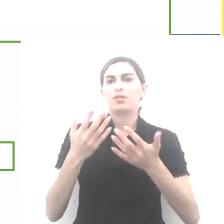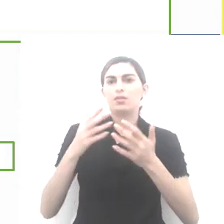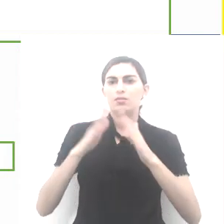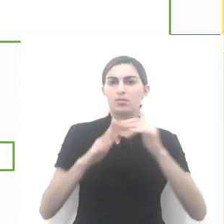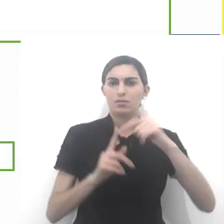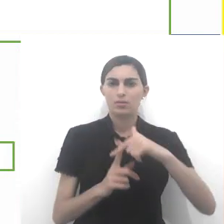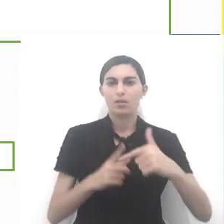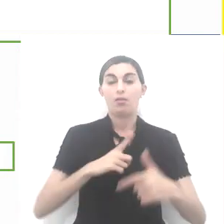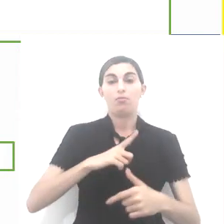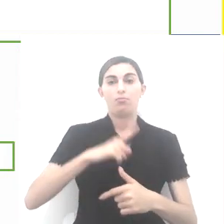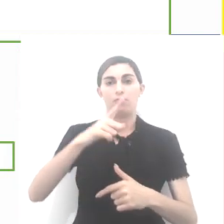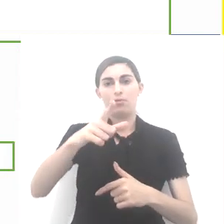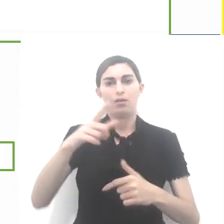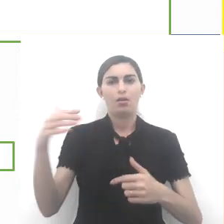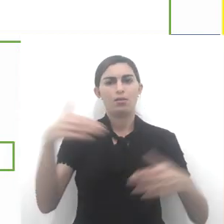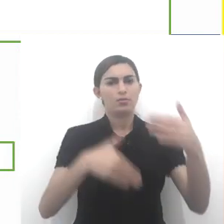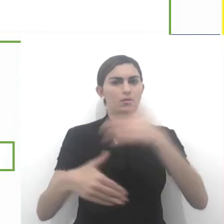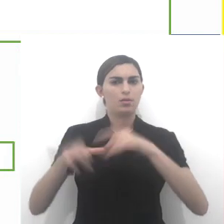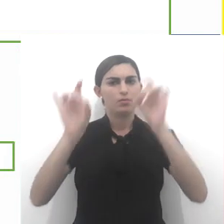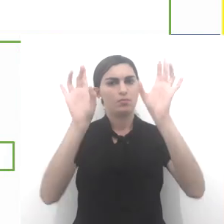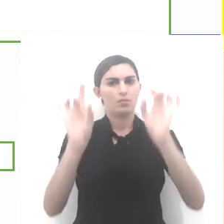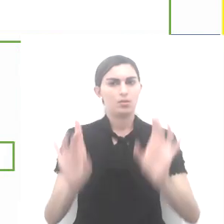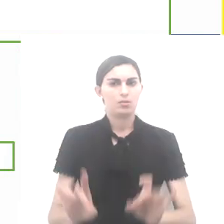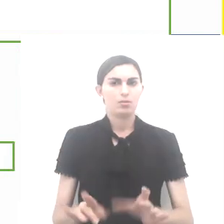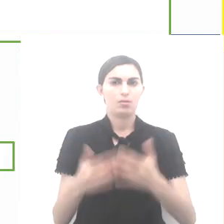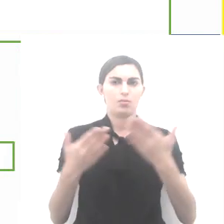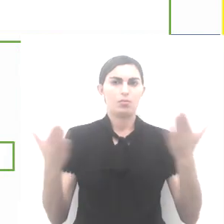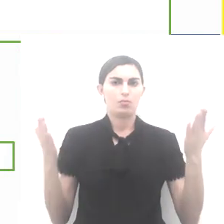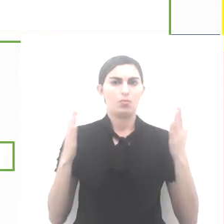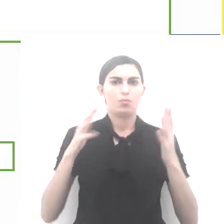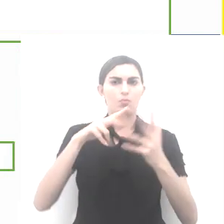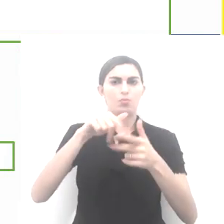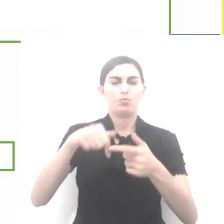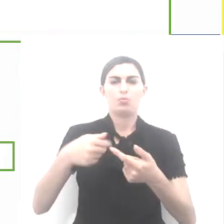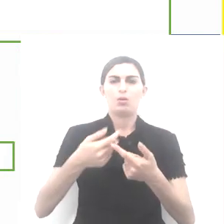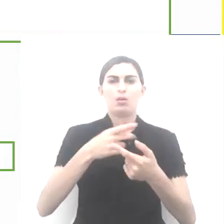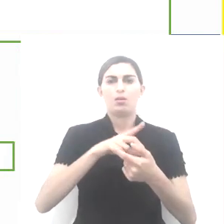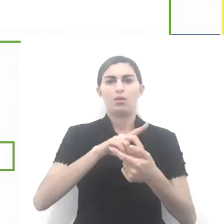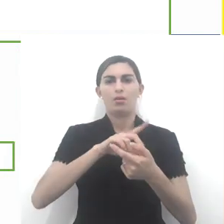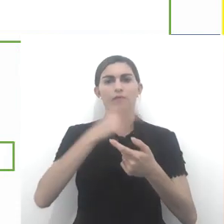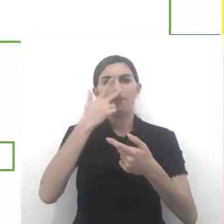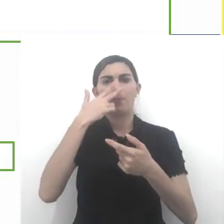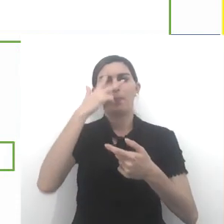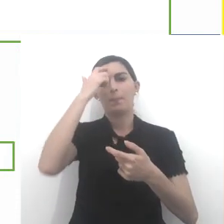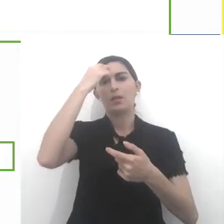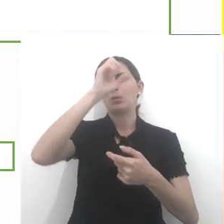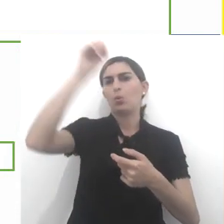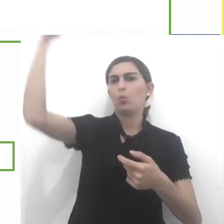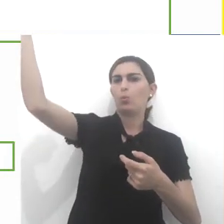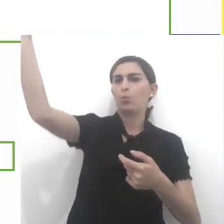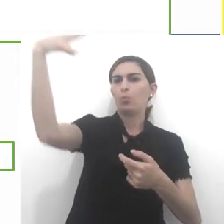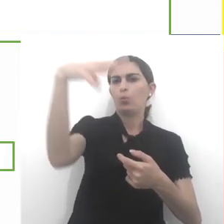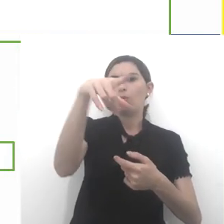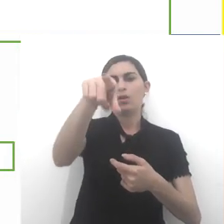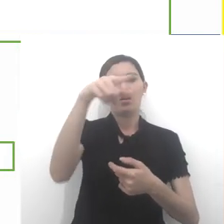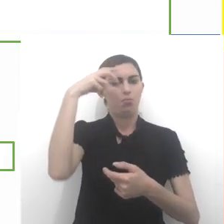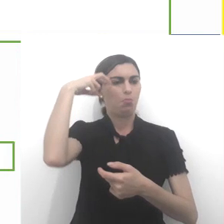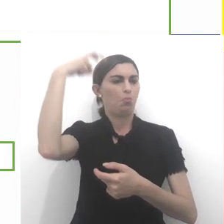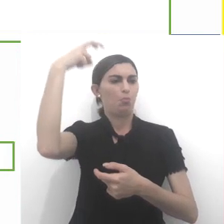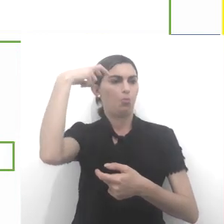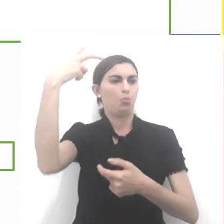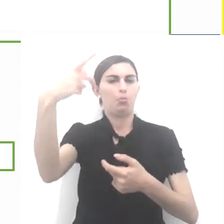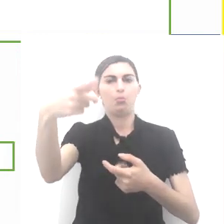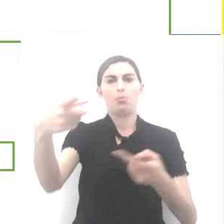igrejas, como tendo um acesso especial ao mundo divino, sendo vistos como sábios,